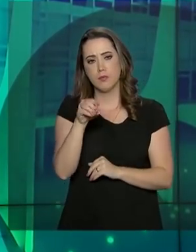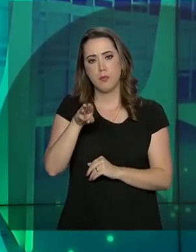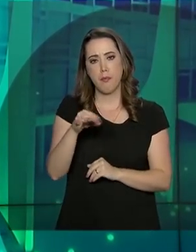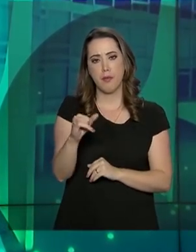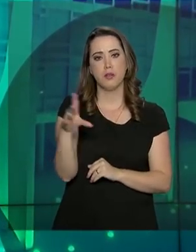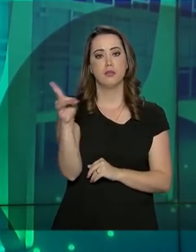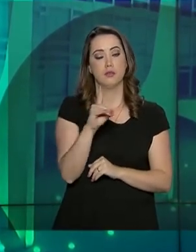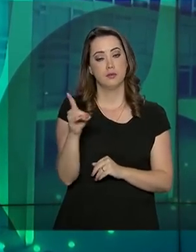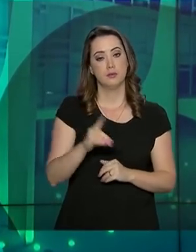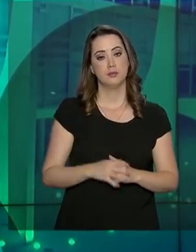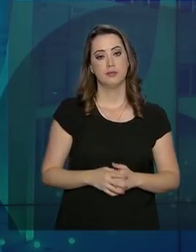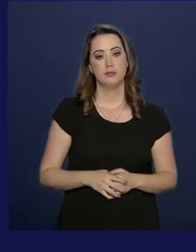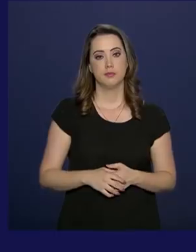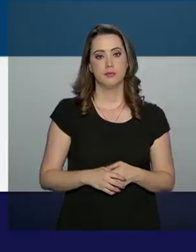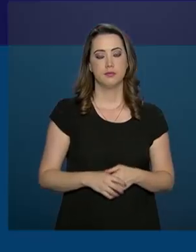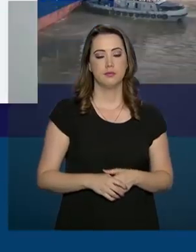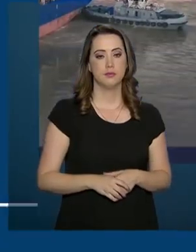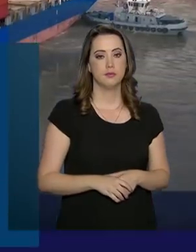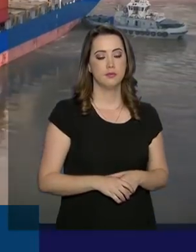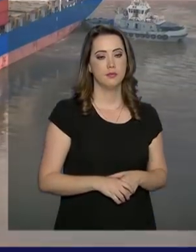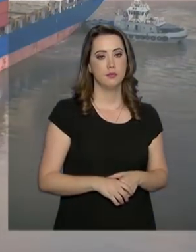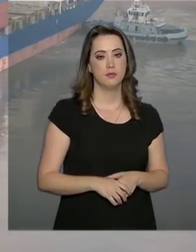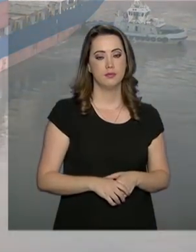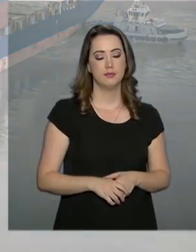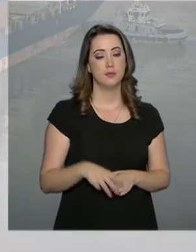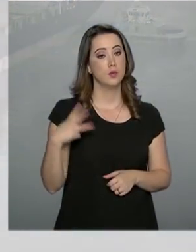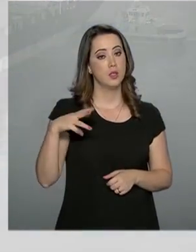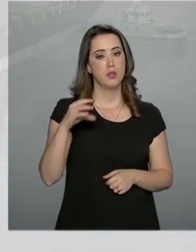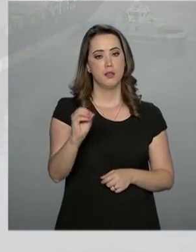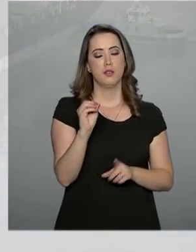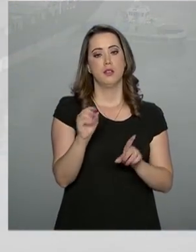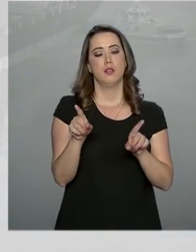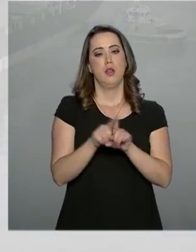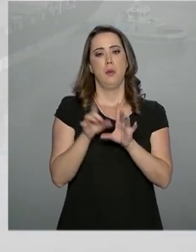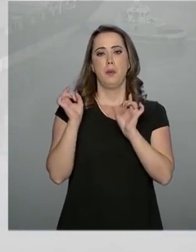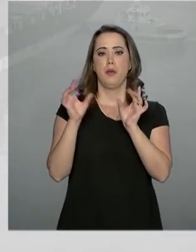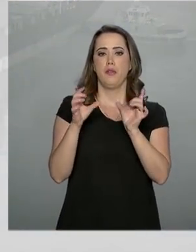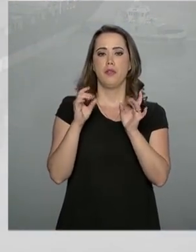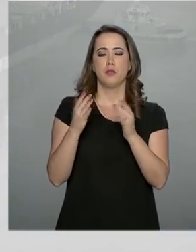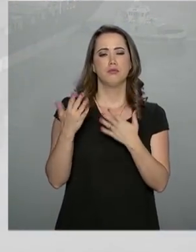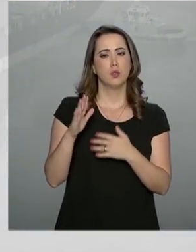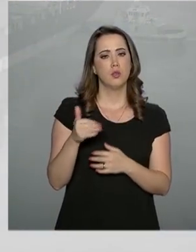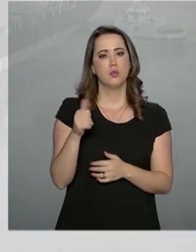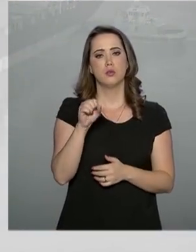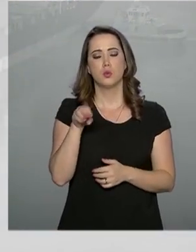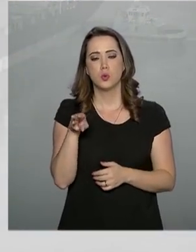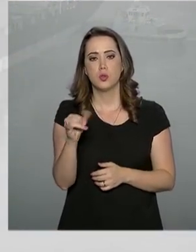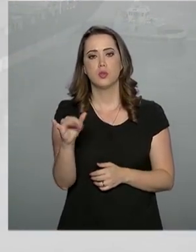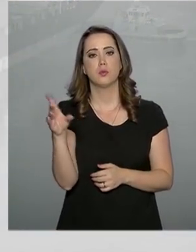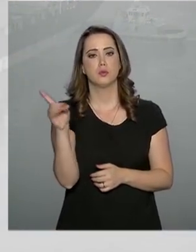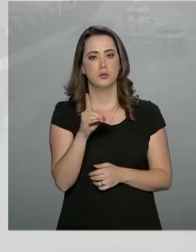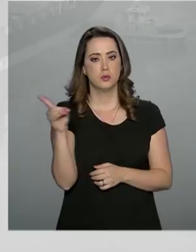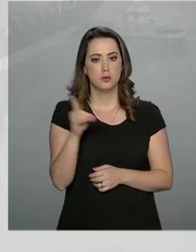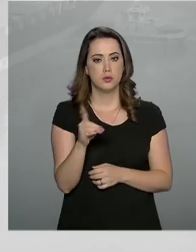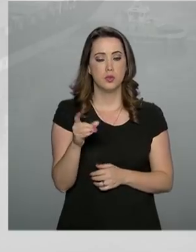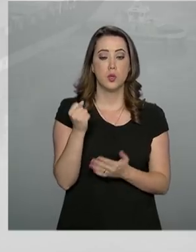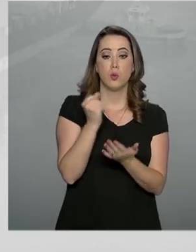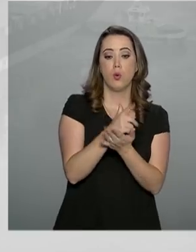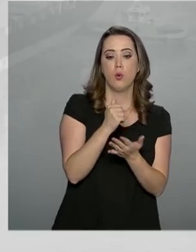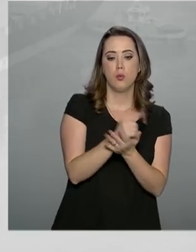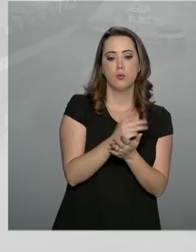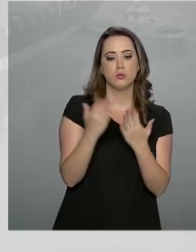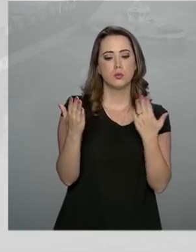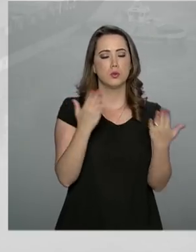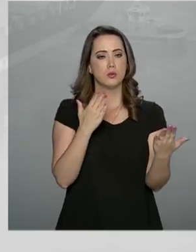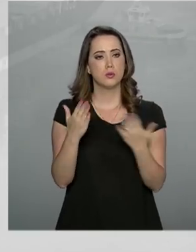bilhões de dólares. Em março, o Brasil exportou aproximadamente 18 bilhões de dólares e importou